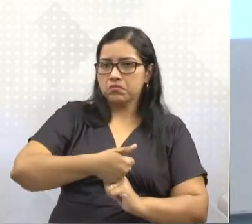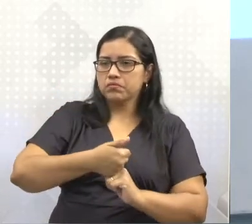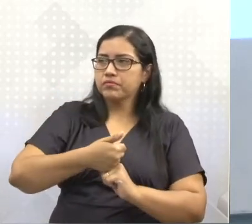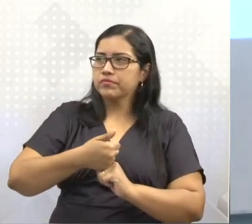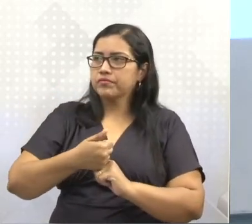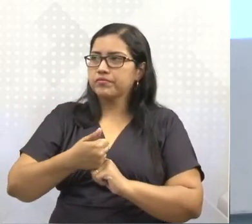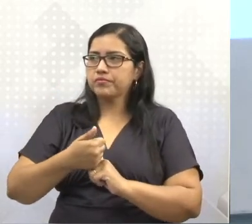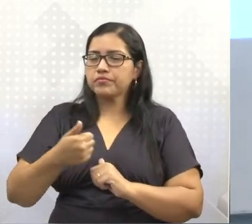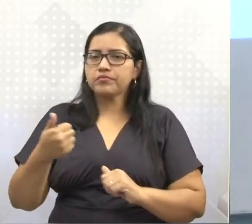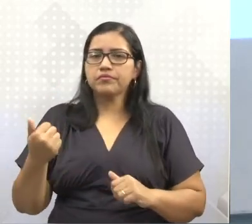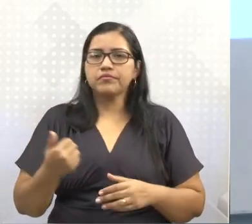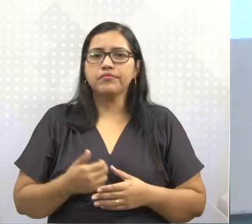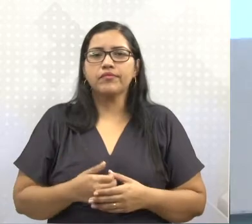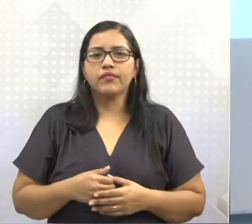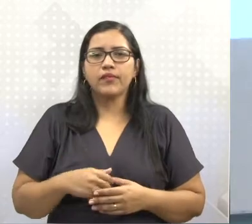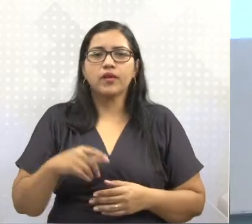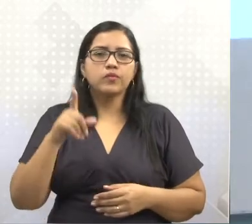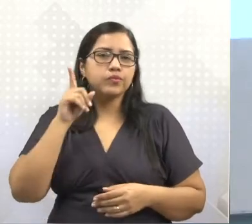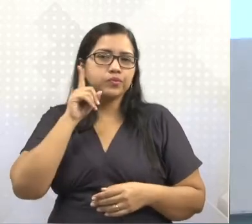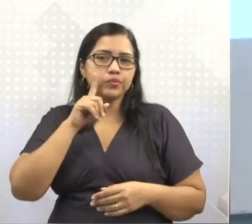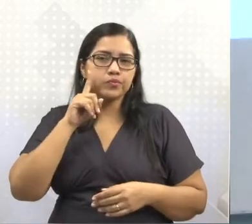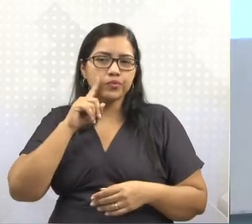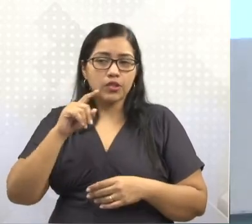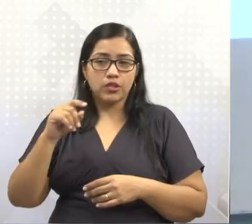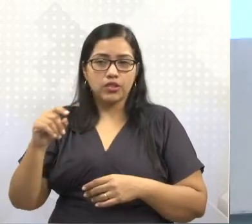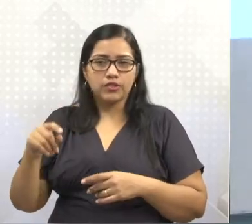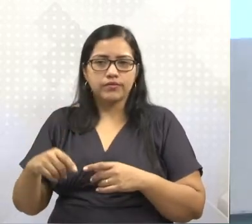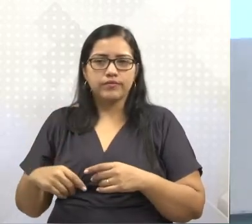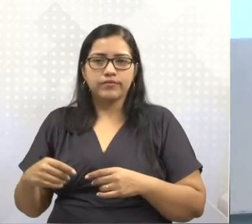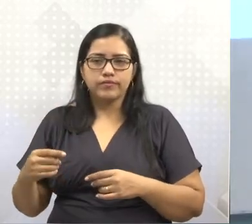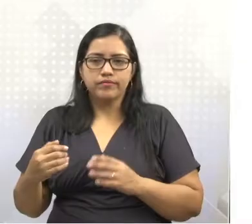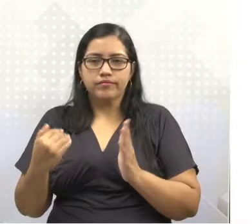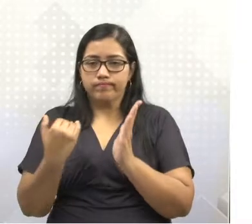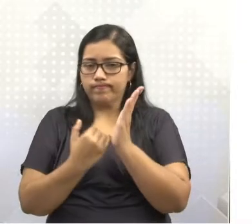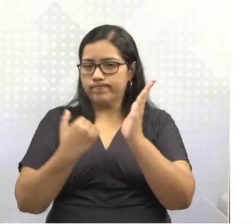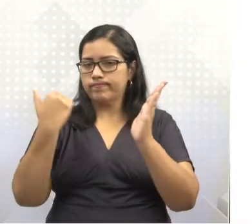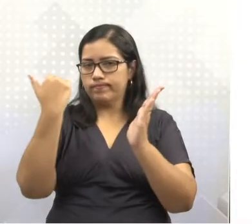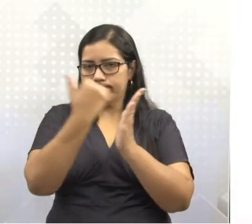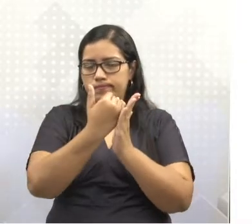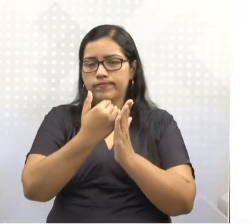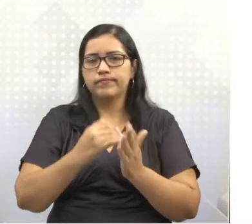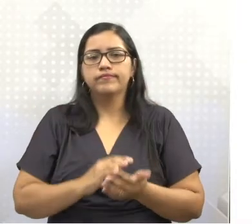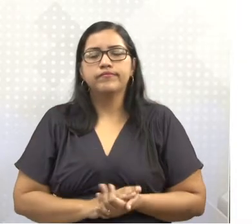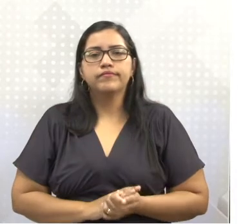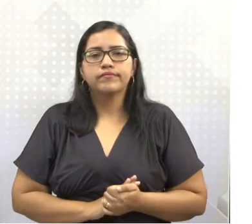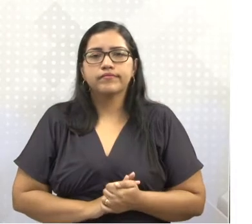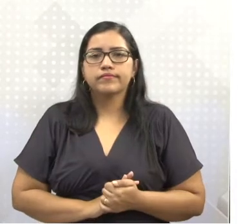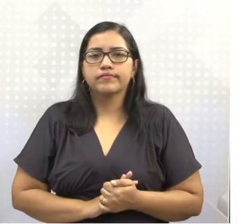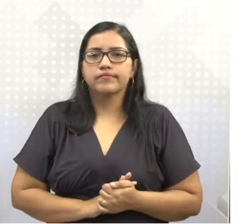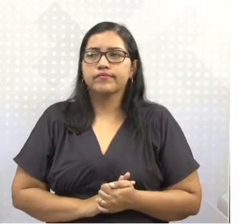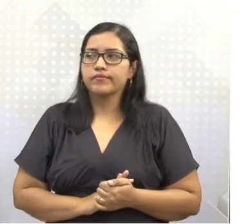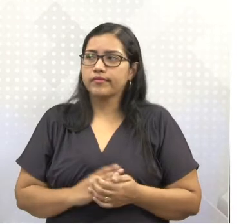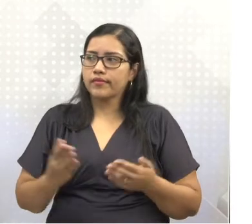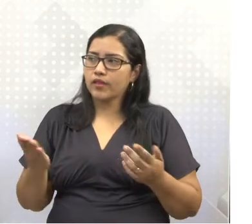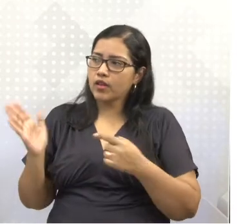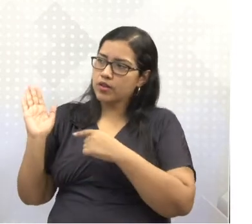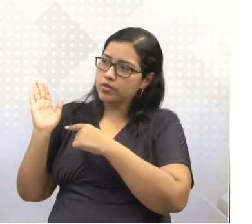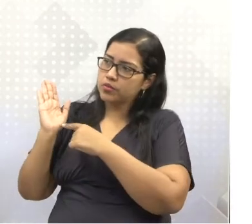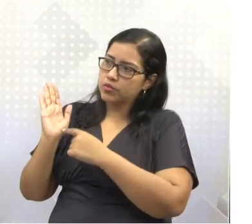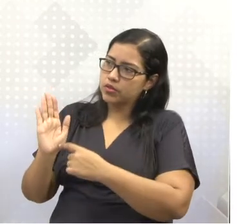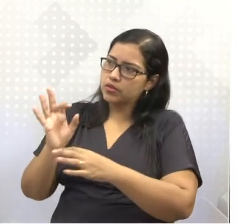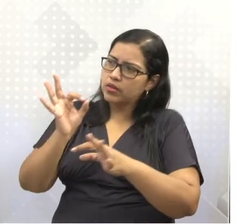dos Estados Unidos, propriamente dito. E aqui nós temos a Europa, a